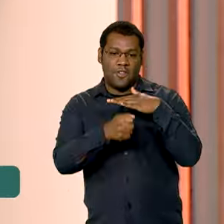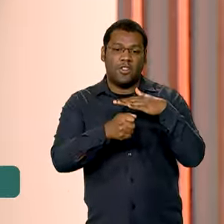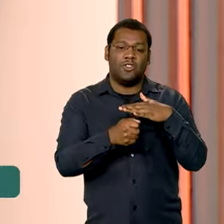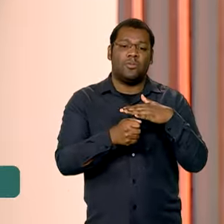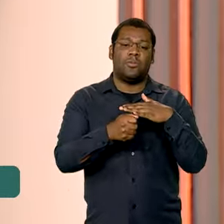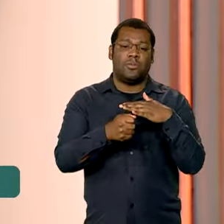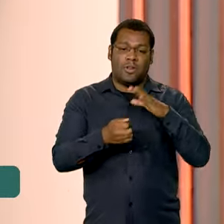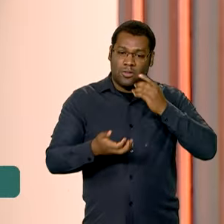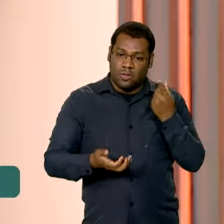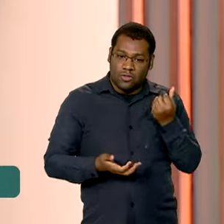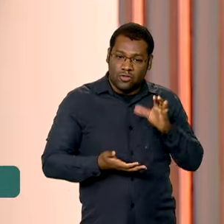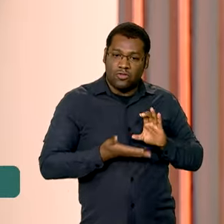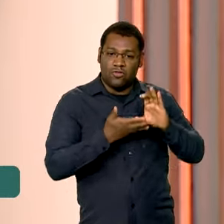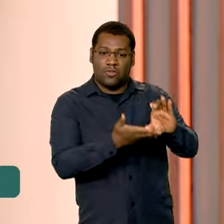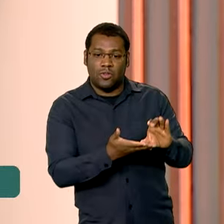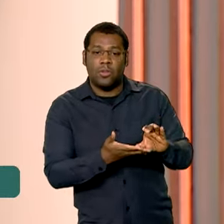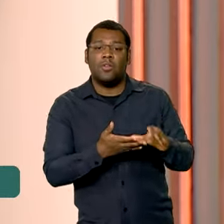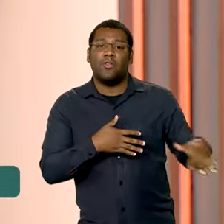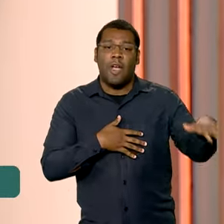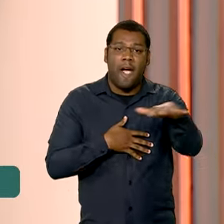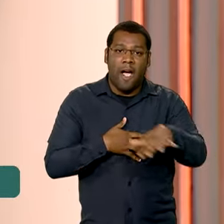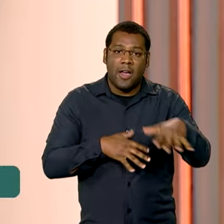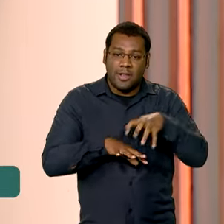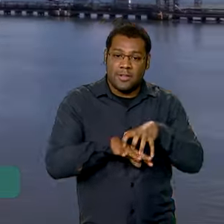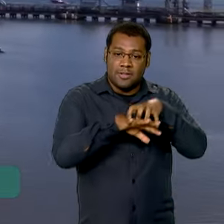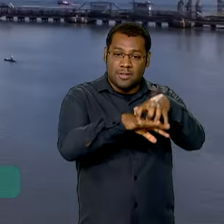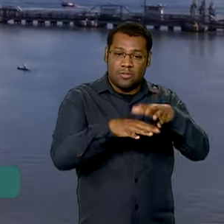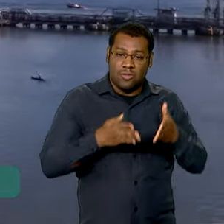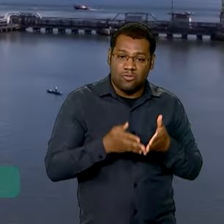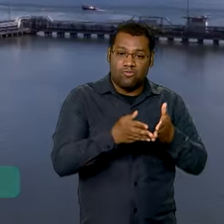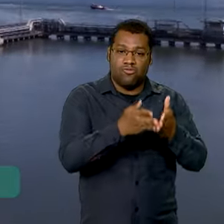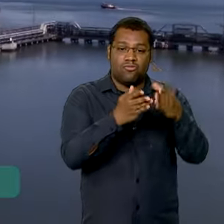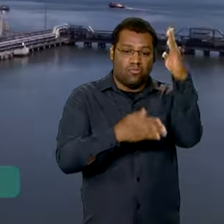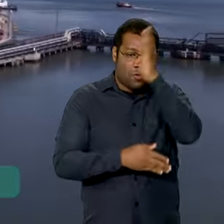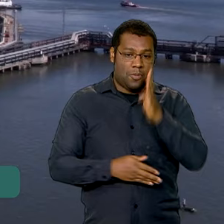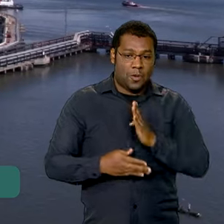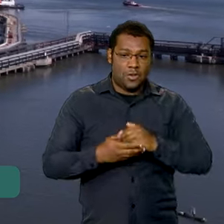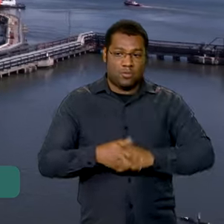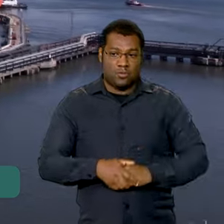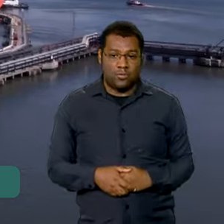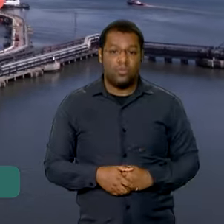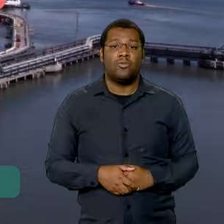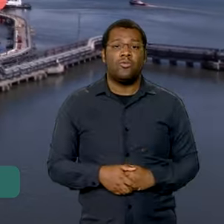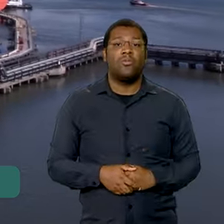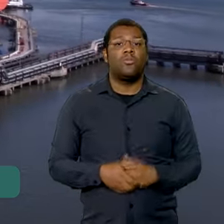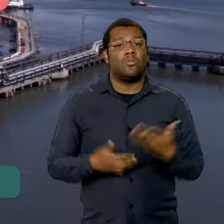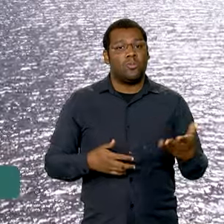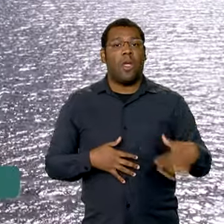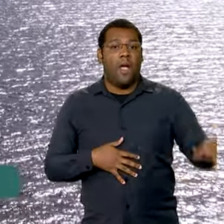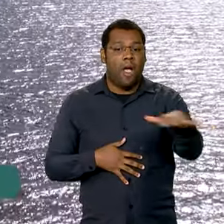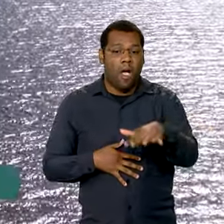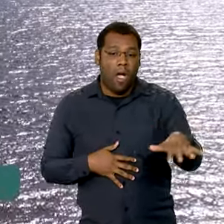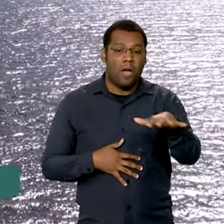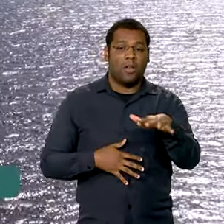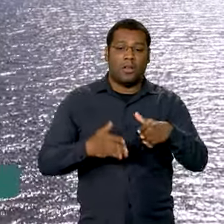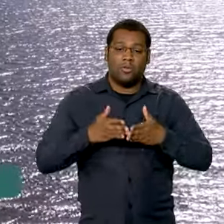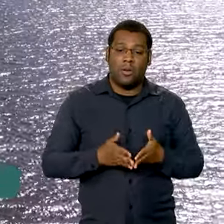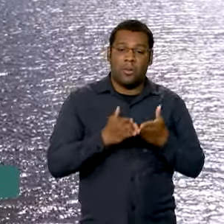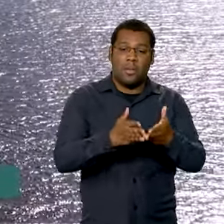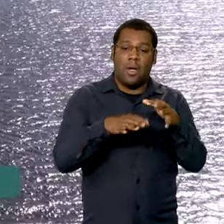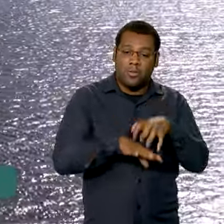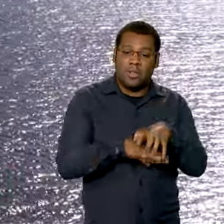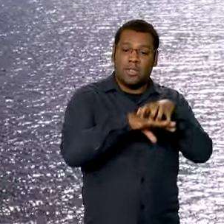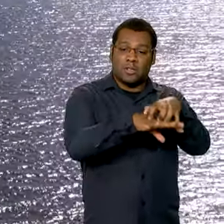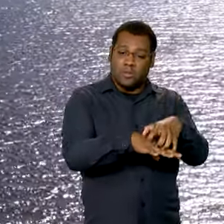e arrendamentos no setor portuário brasileiro. O setor portuário é considerado fundamental para o